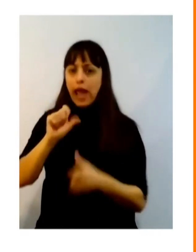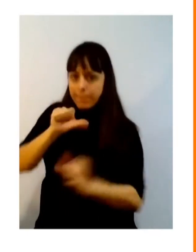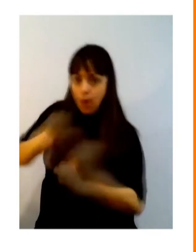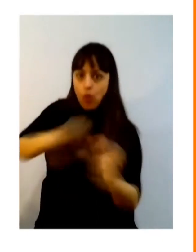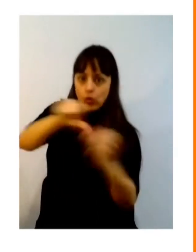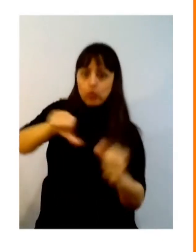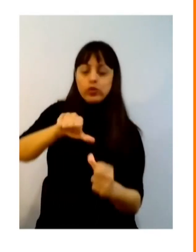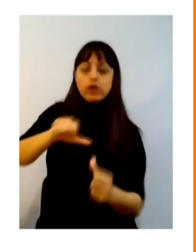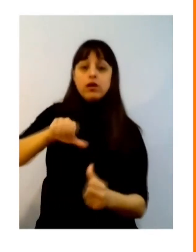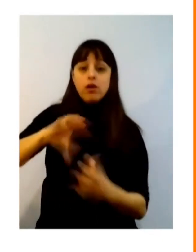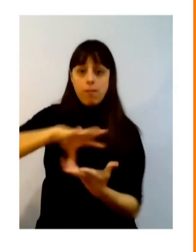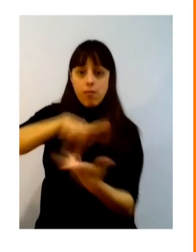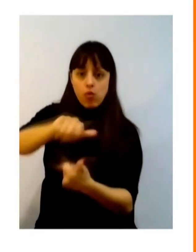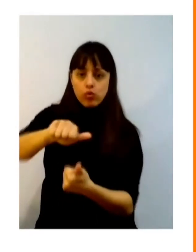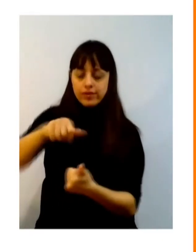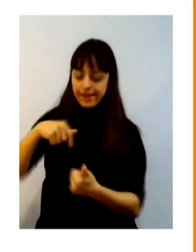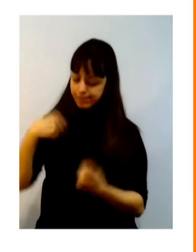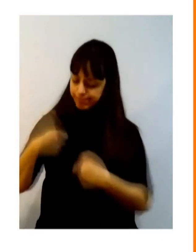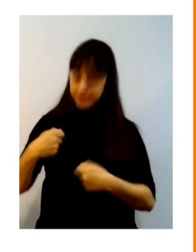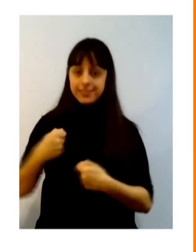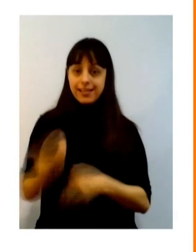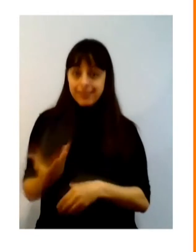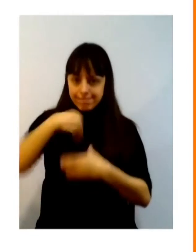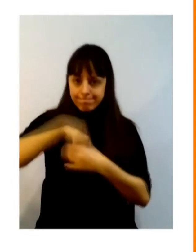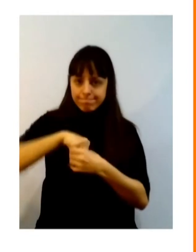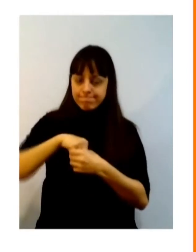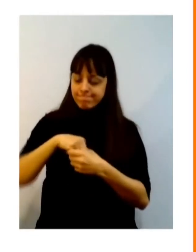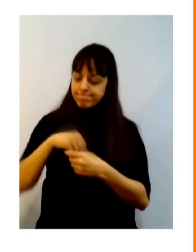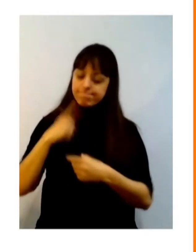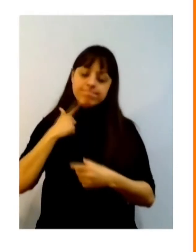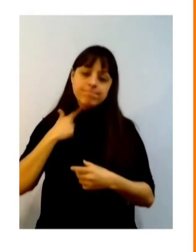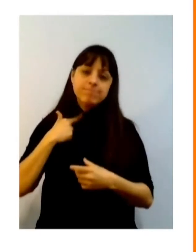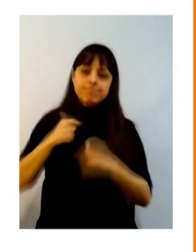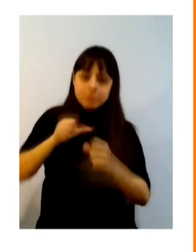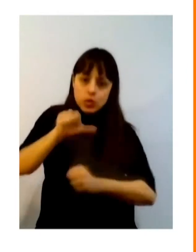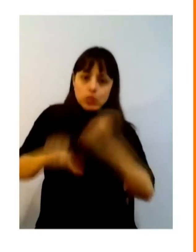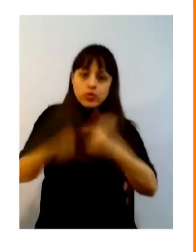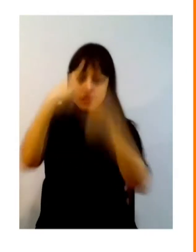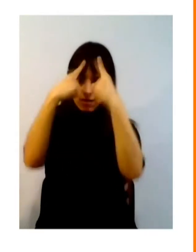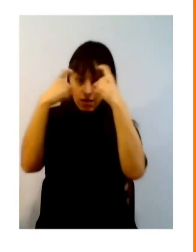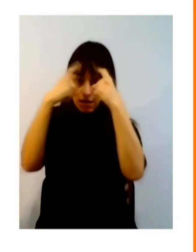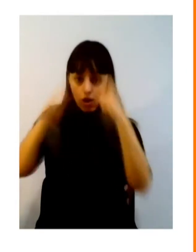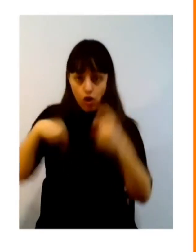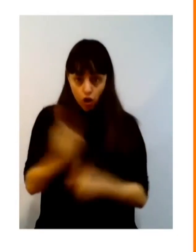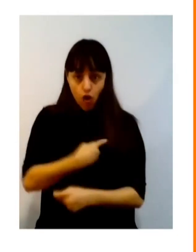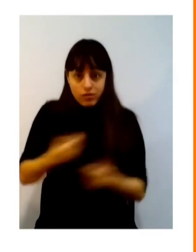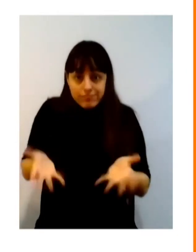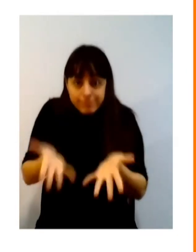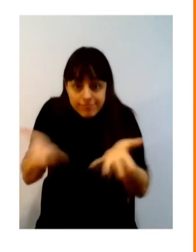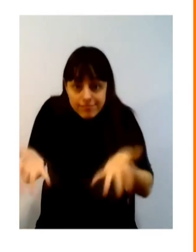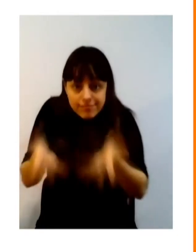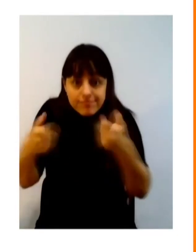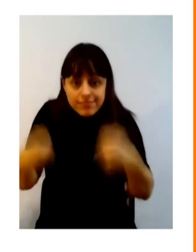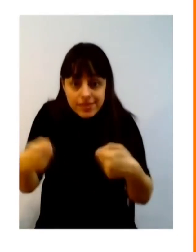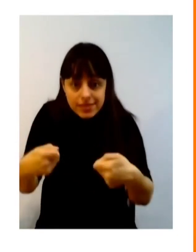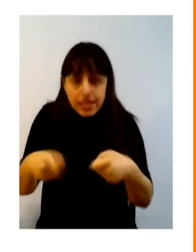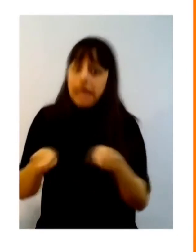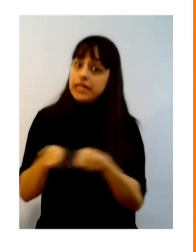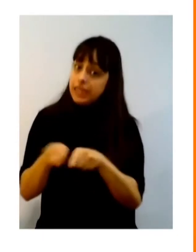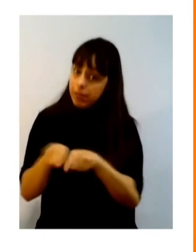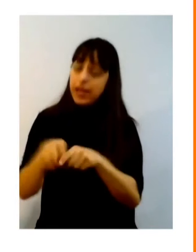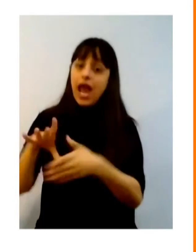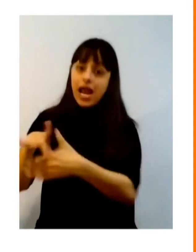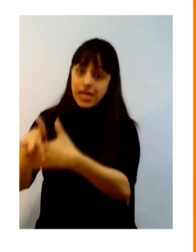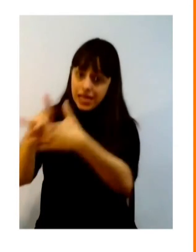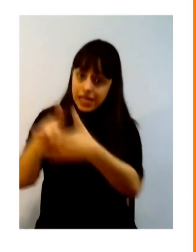novo e transformar suas realidades, mas somente pela iniciativa e criatividade ou atividade criadora. E